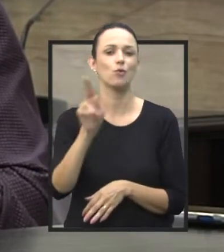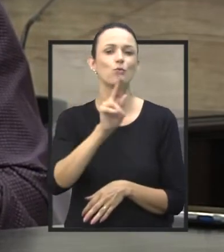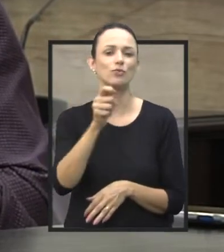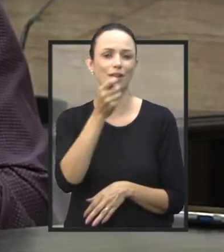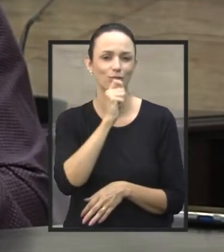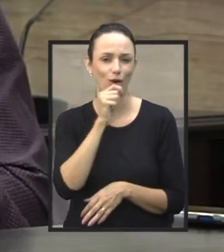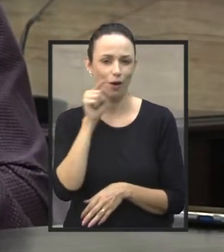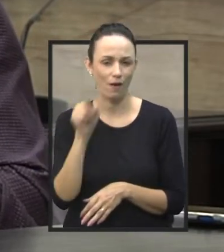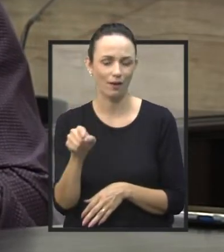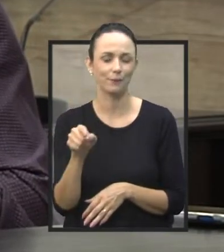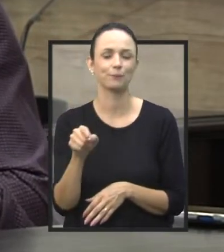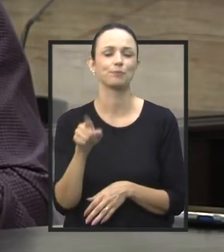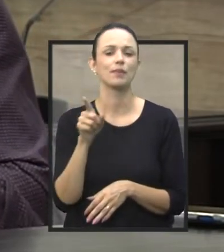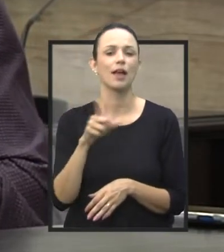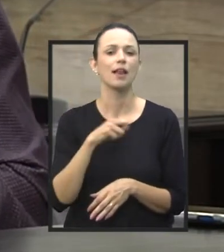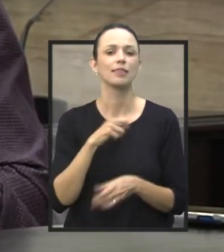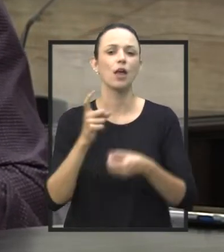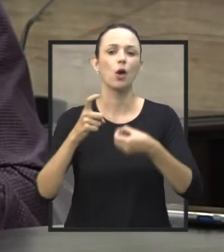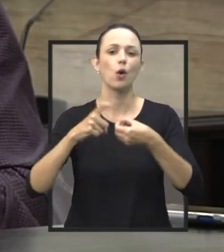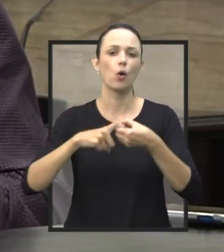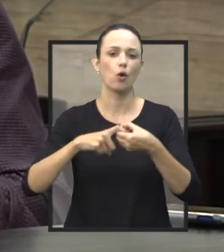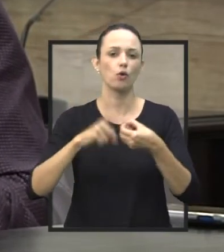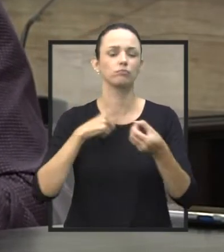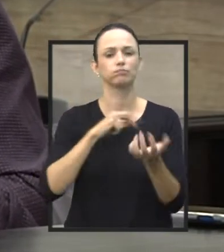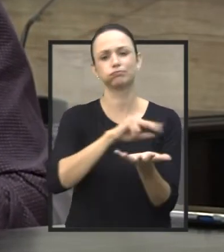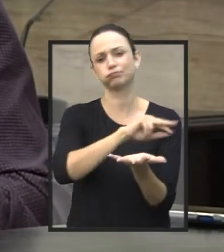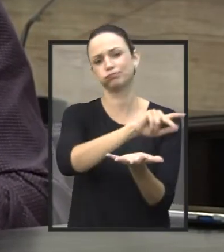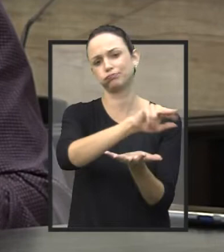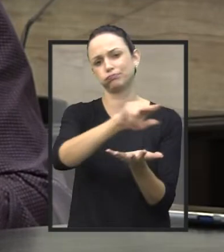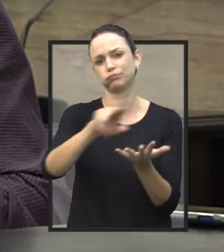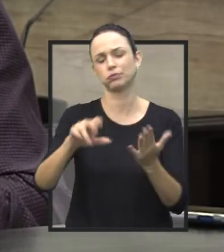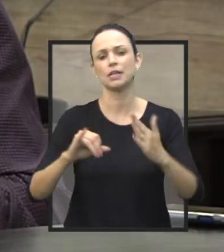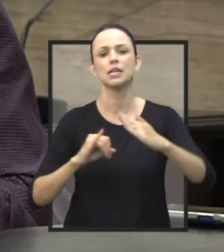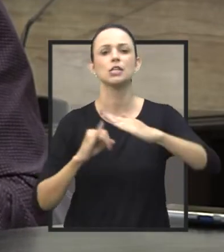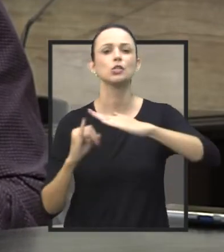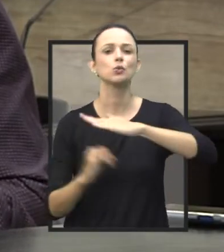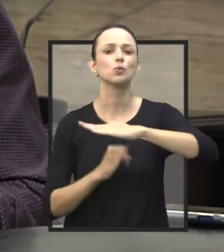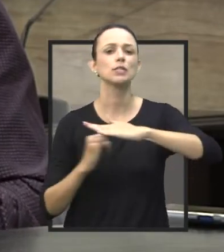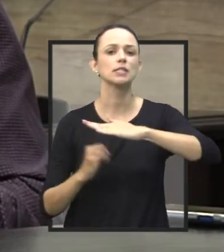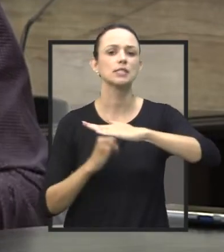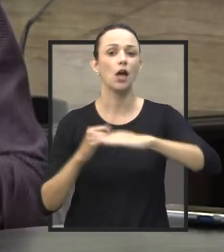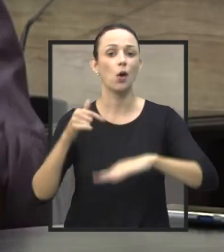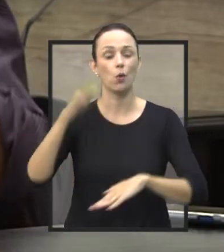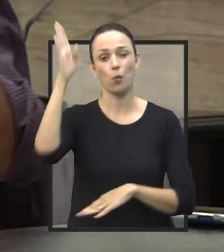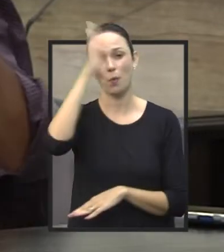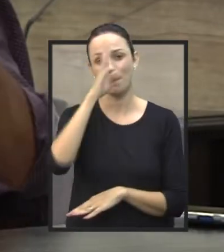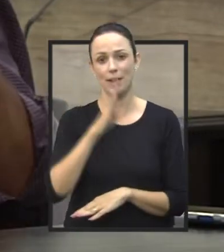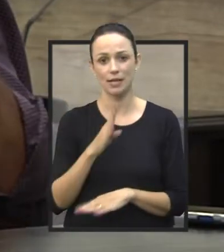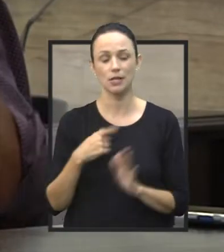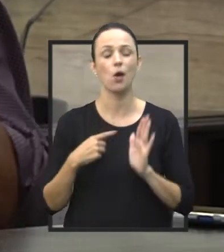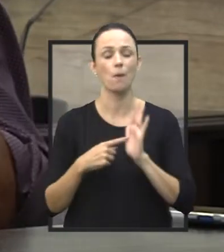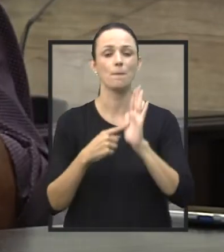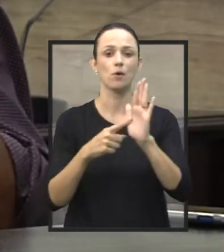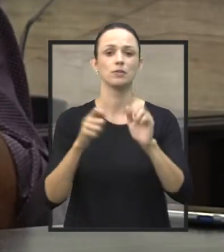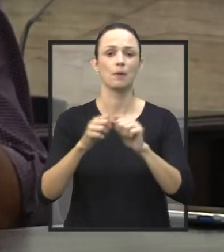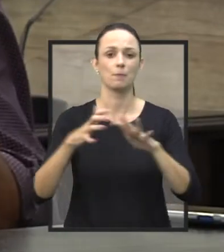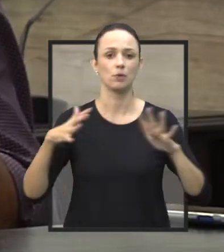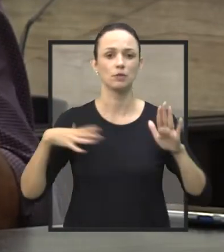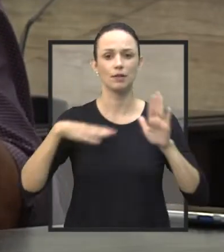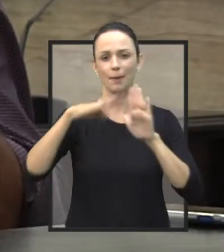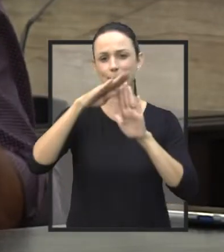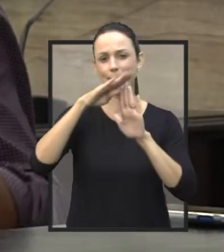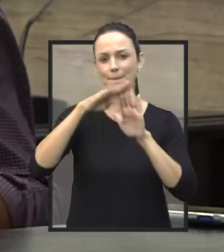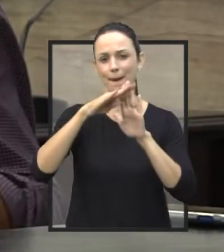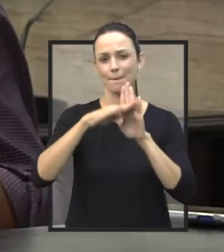mantém convênio com inúmeras instituições dentro do Brasil, inclusive eu mostrei no plenário, a lista de